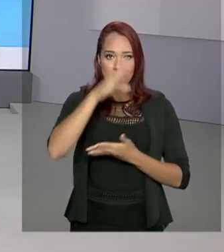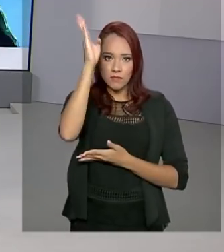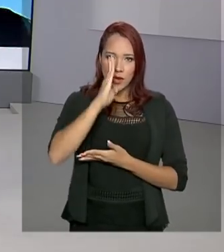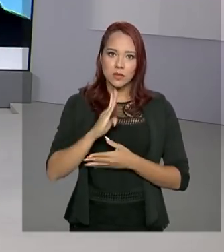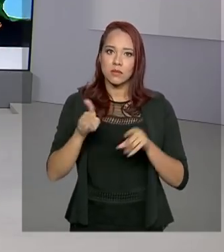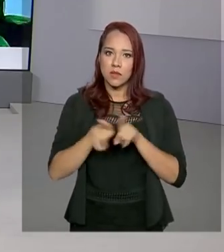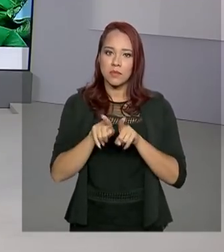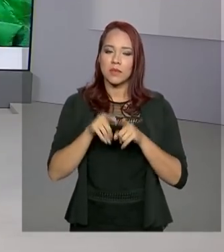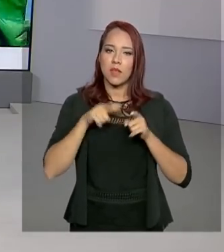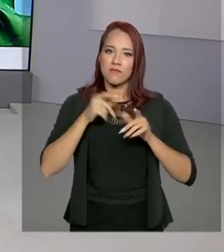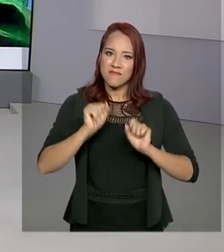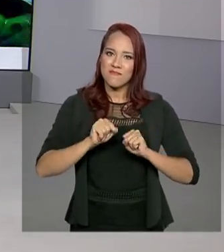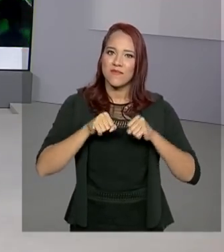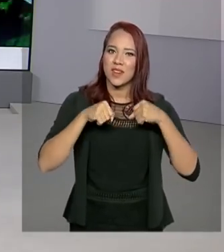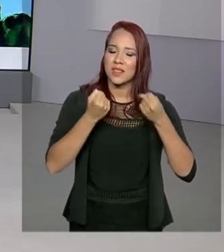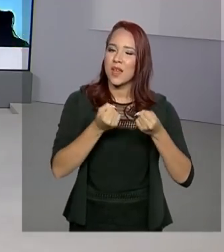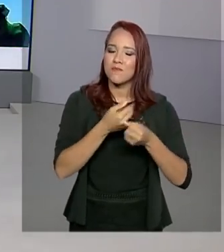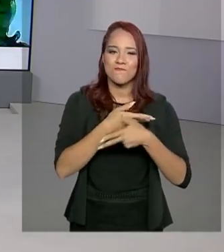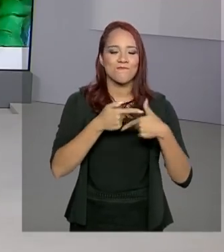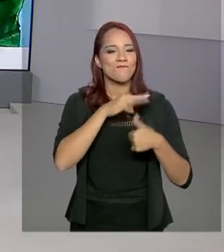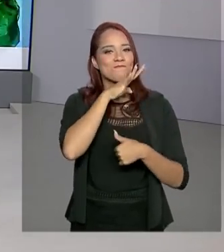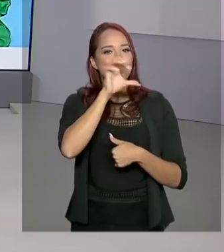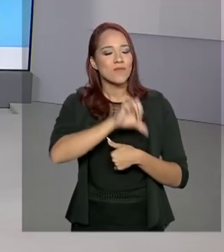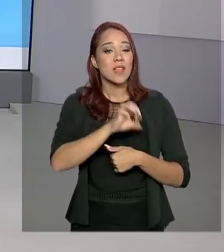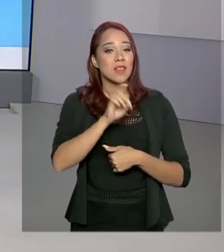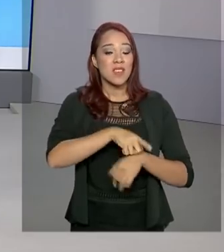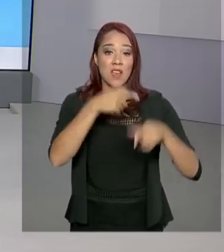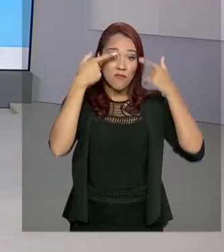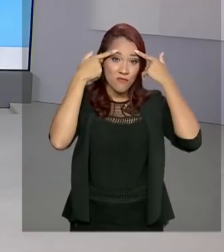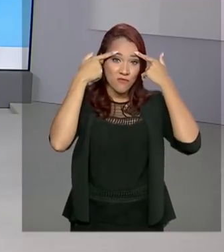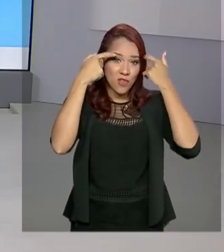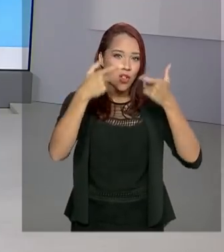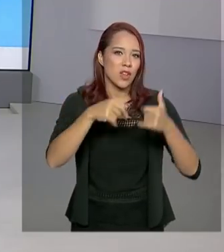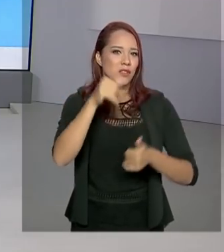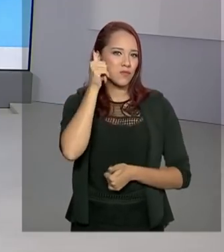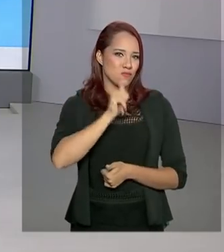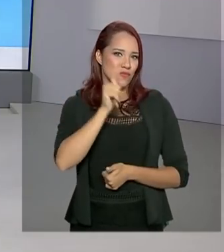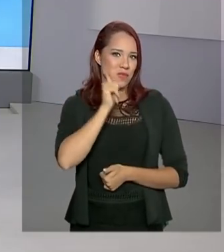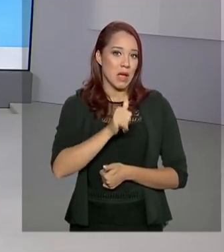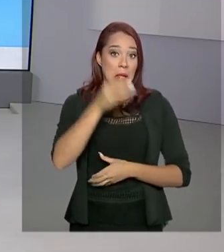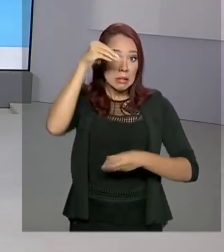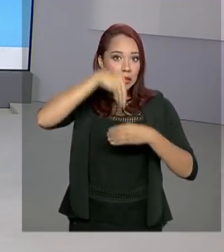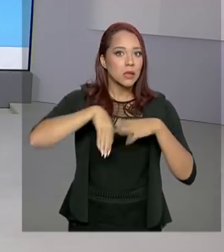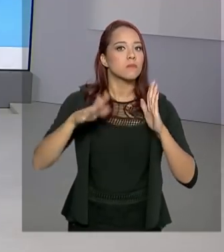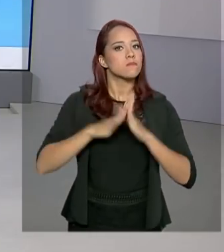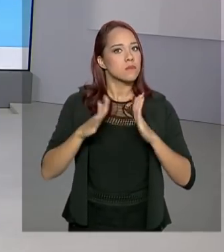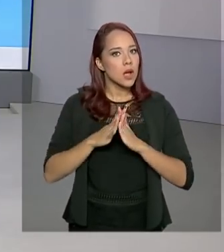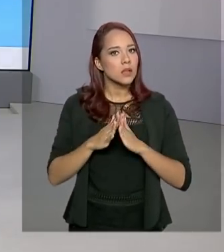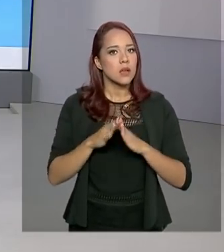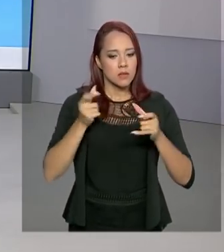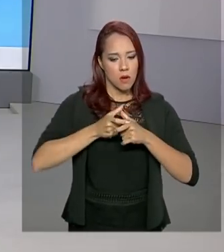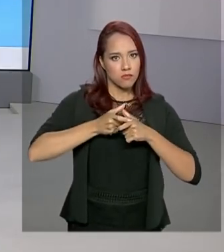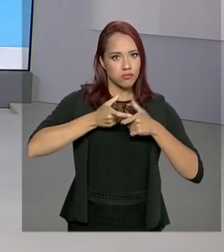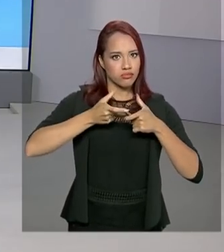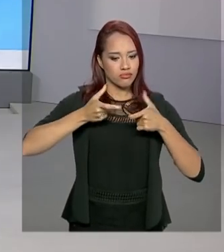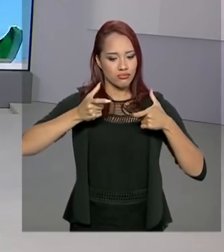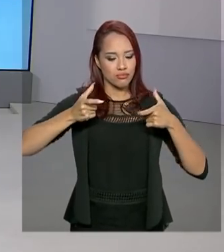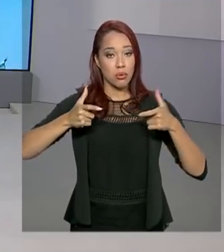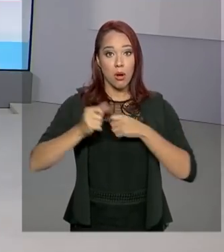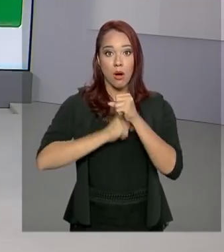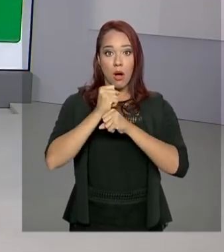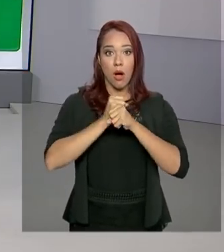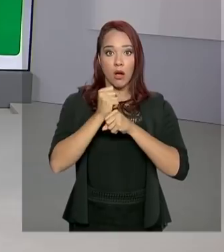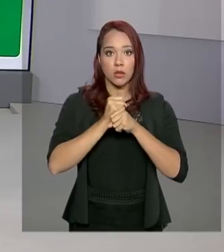teve que enfrentar uma realidade dolorosa, a violência contra a mulher, dentro de casa, que vem crescendo nos últimos anos,